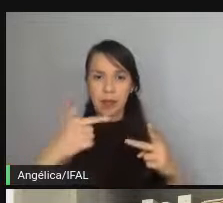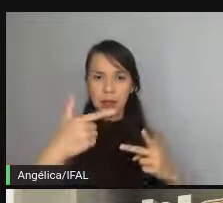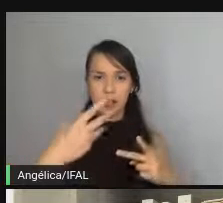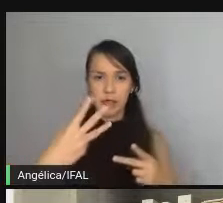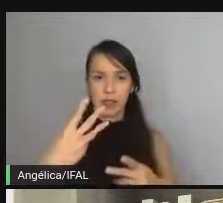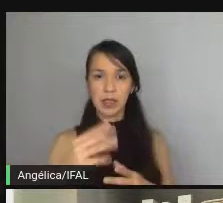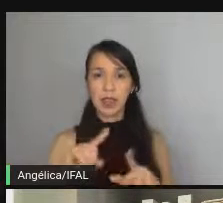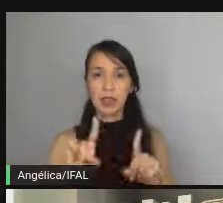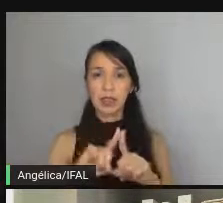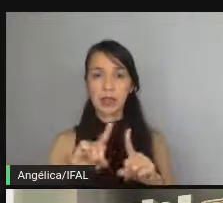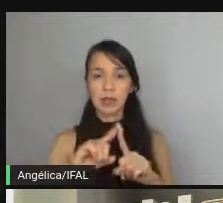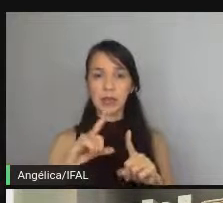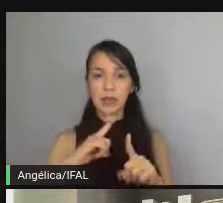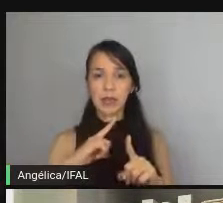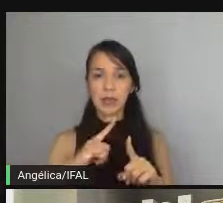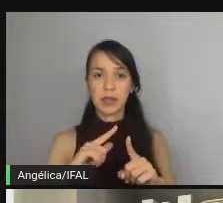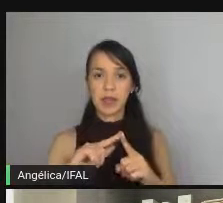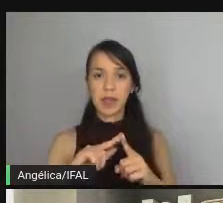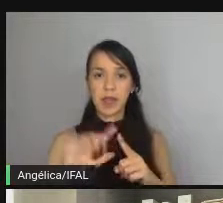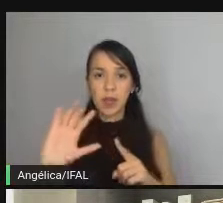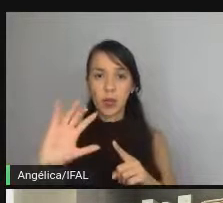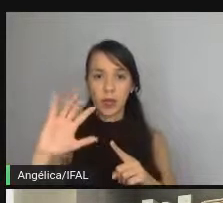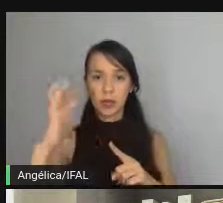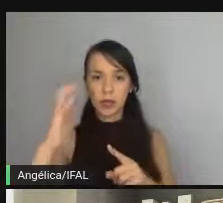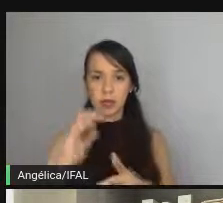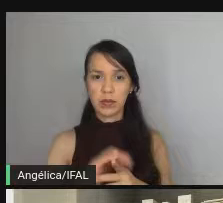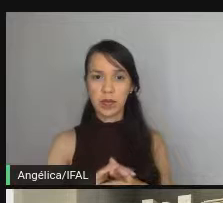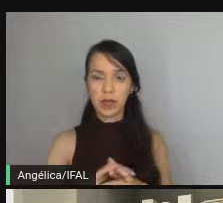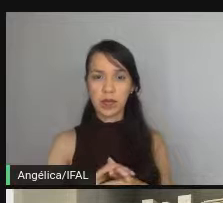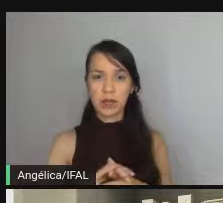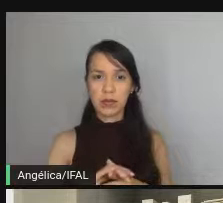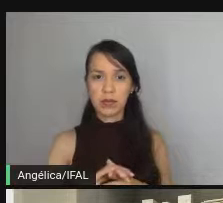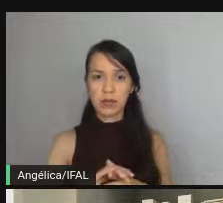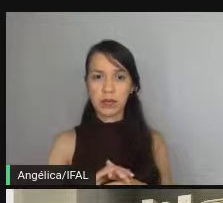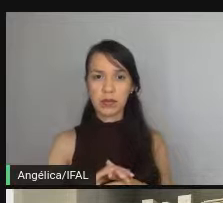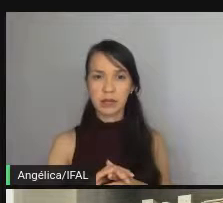vou ter perdão o caso é esse aqui